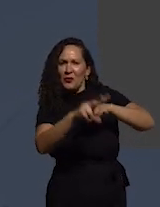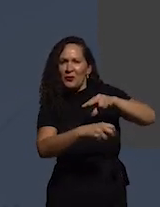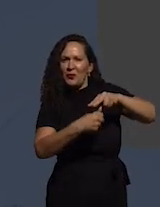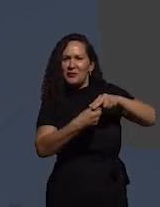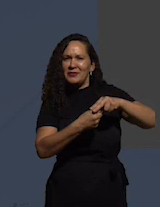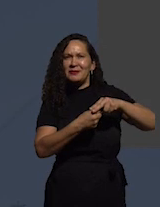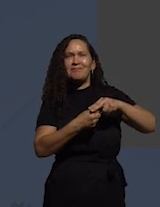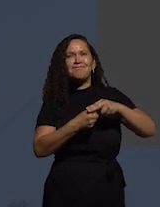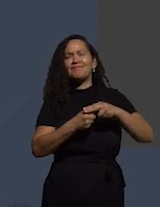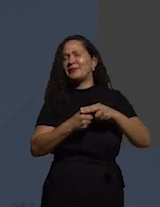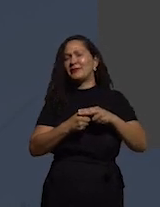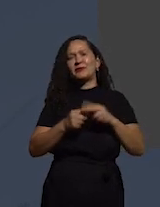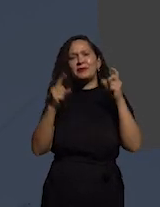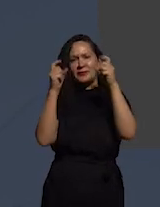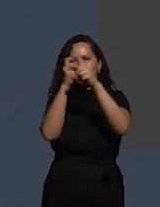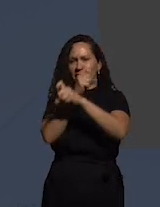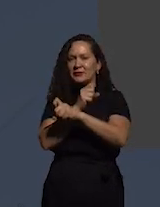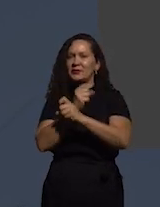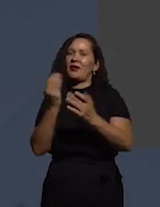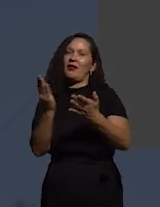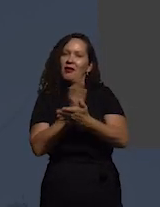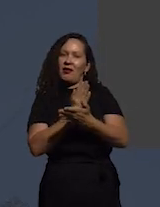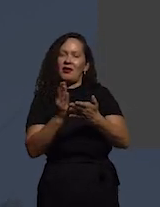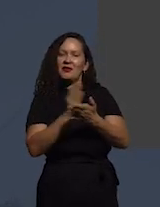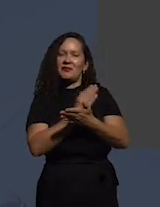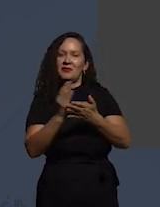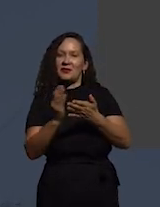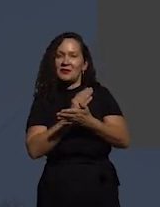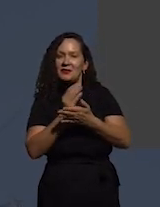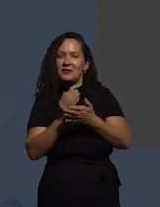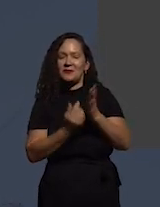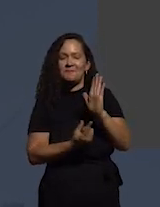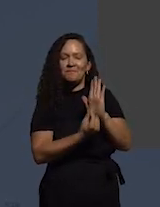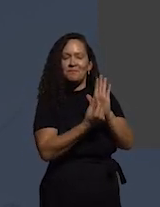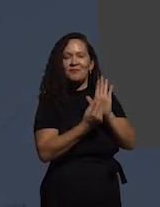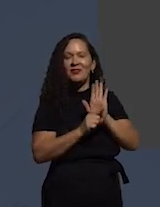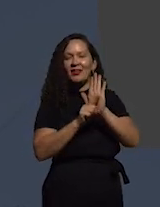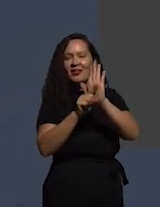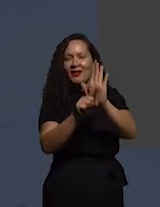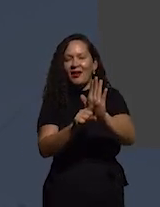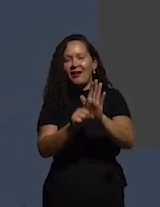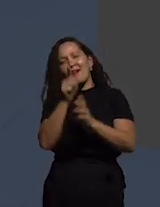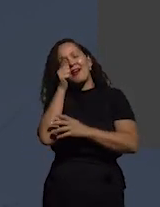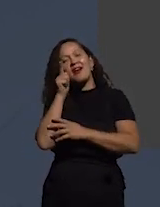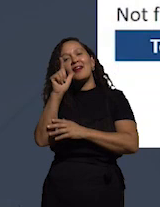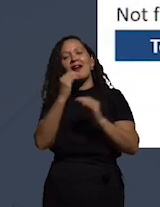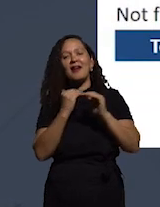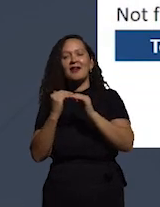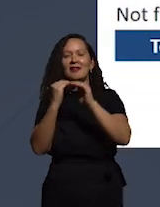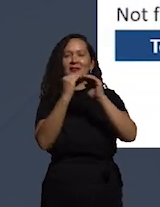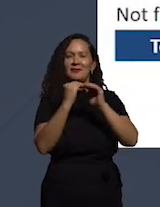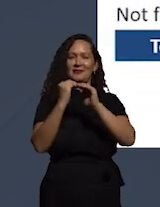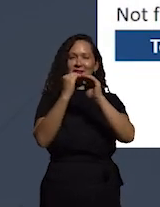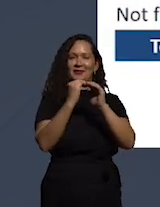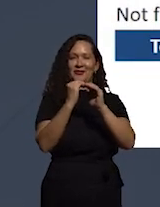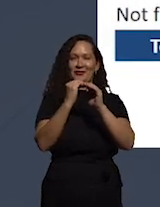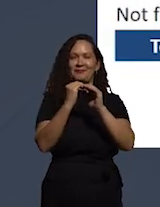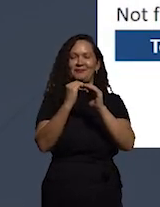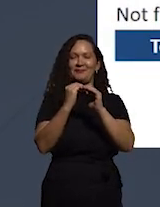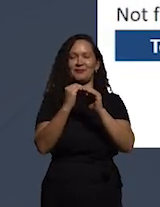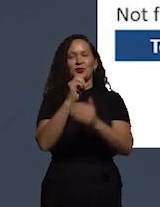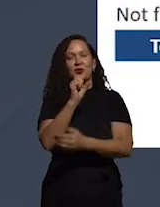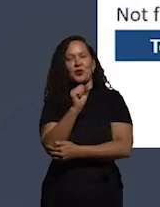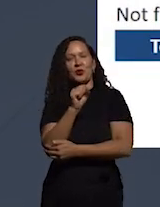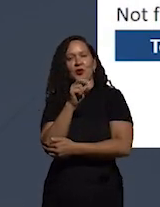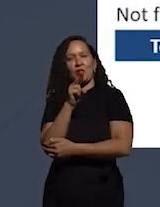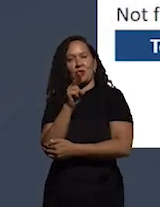complexa do que nós imaginamos porque às vezes o suborno pode ser uma maneira de pessoas ganharem uma igualdade que de outra forma não